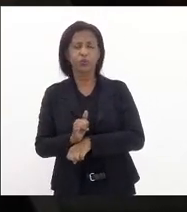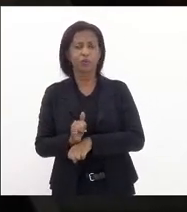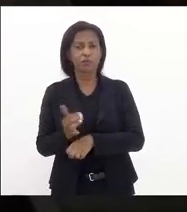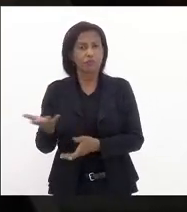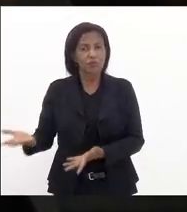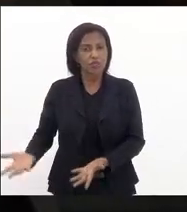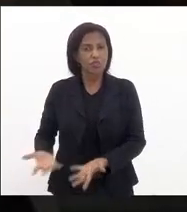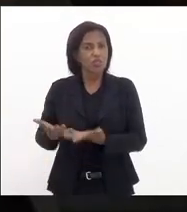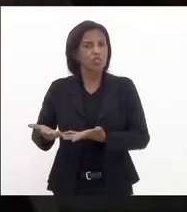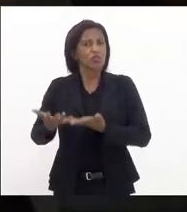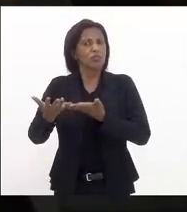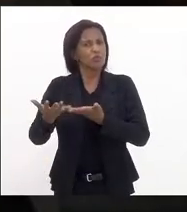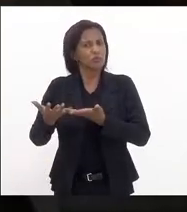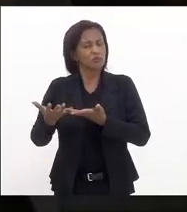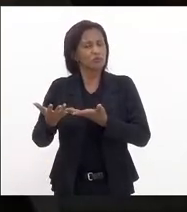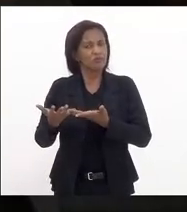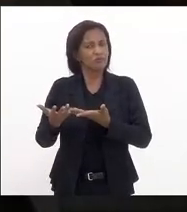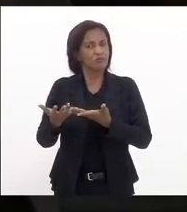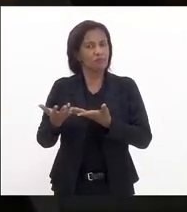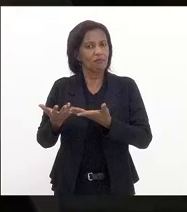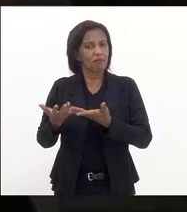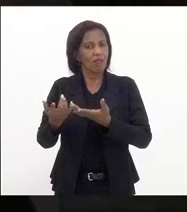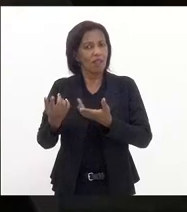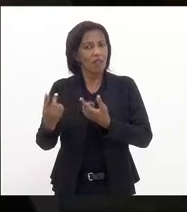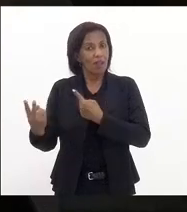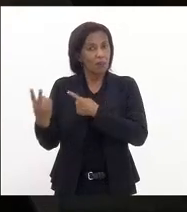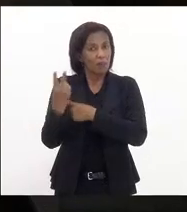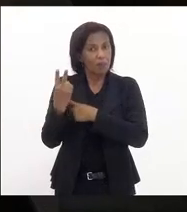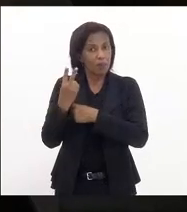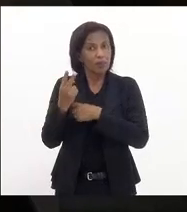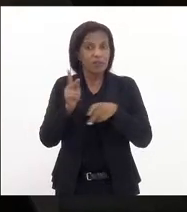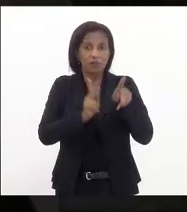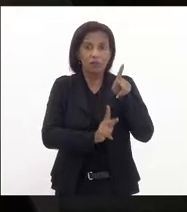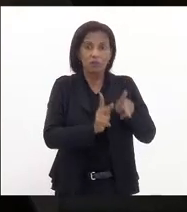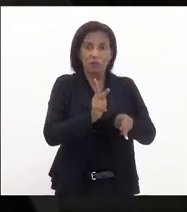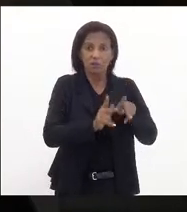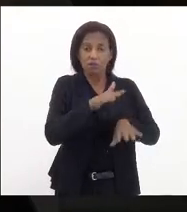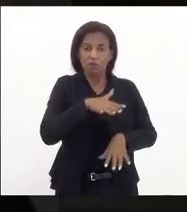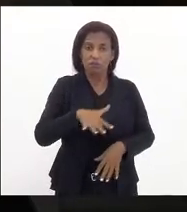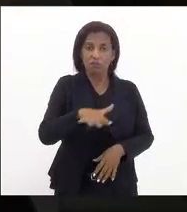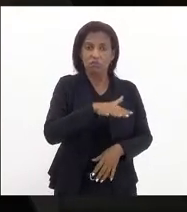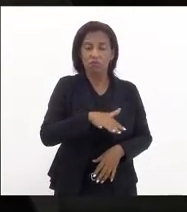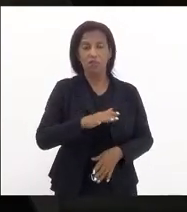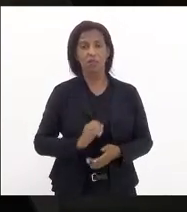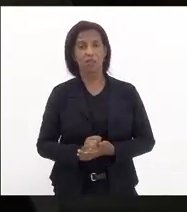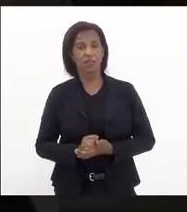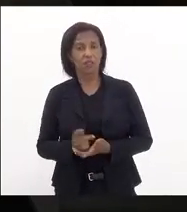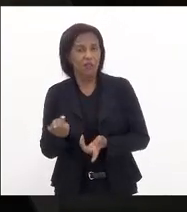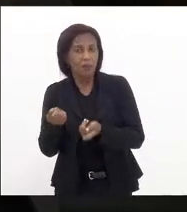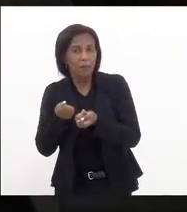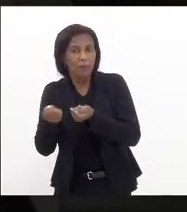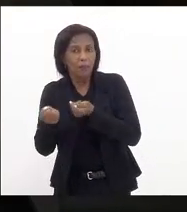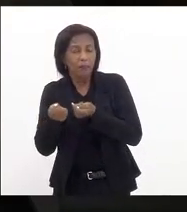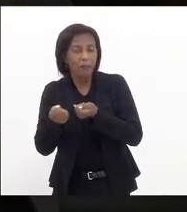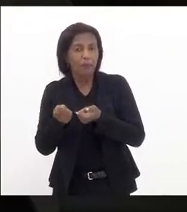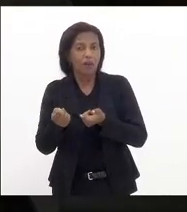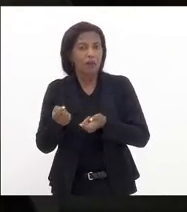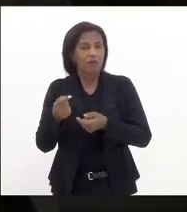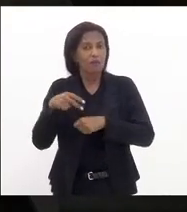estímulo e incentivo à imunização de suas populações que vem adotando o mecanismo banal hoje